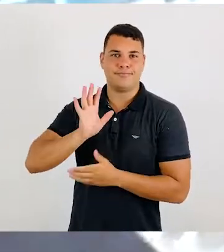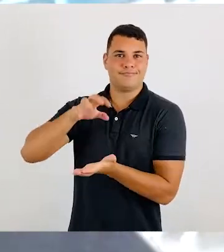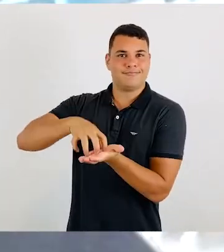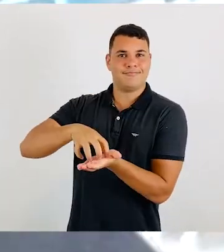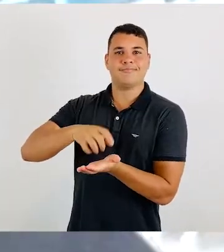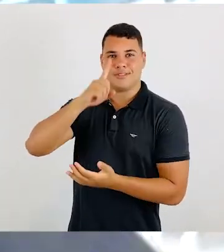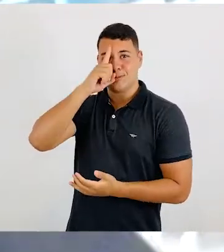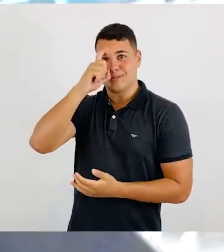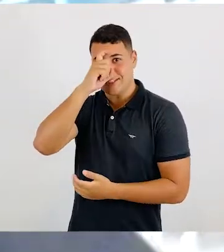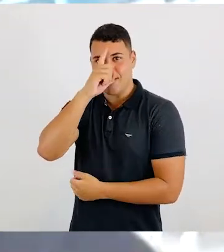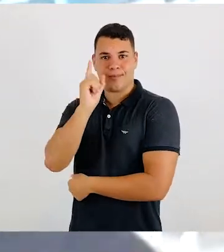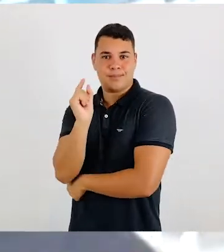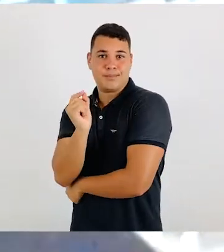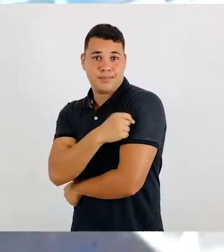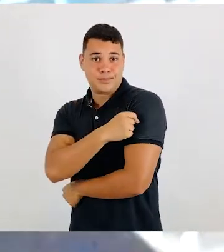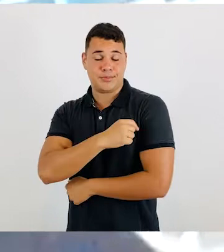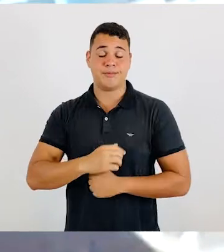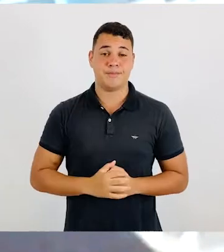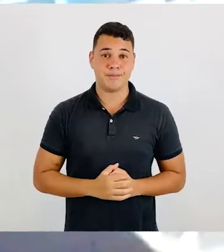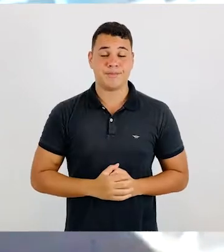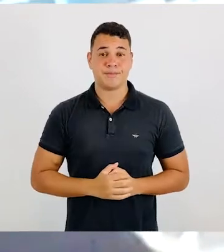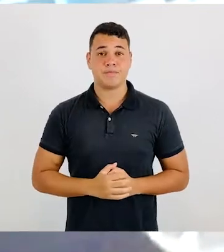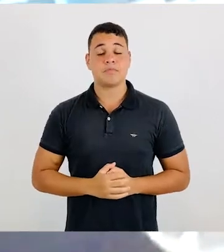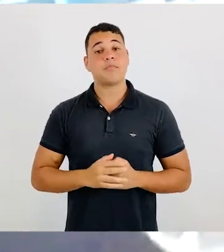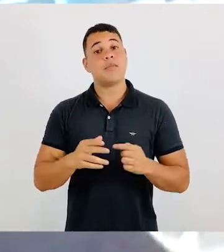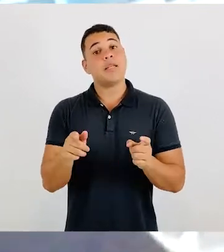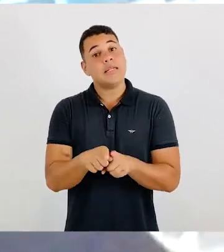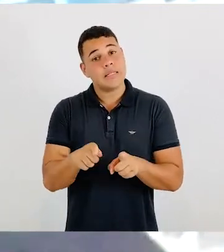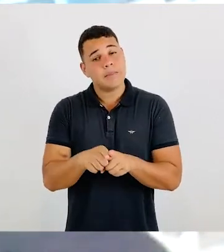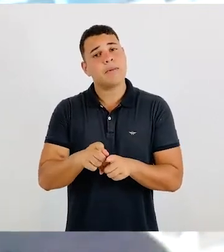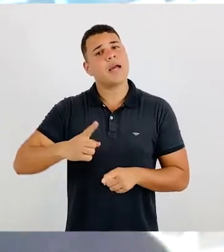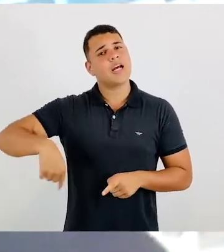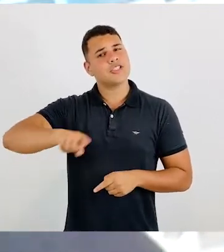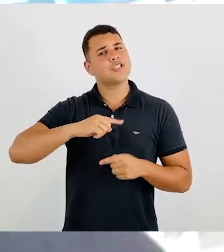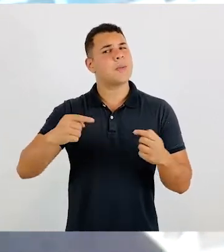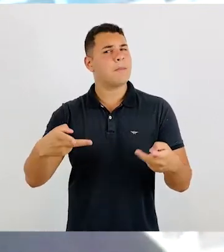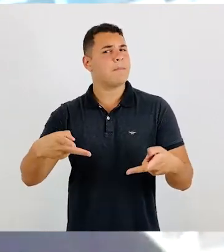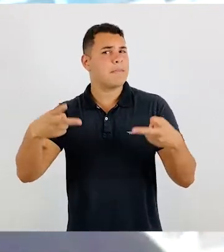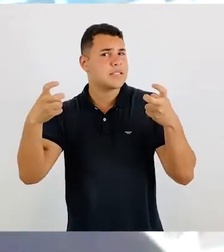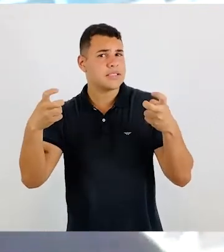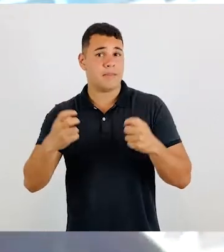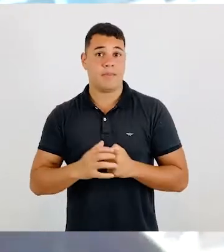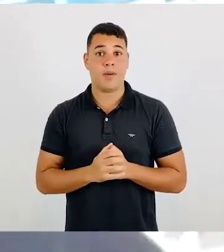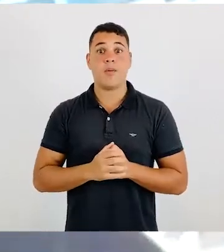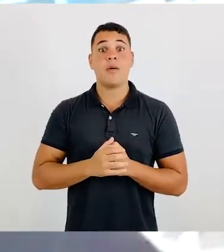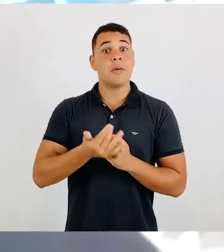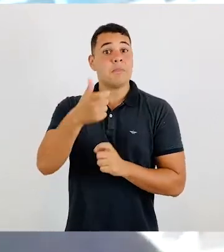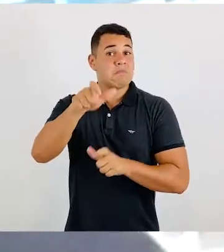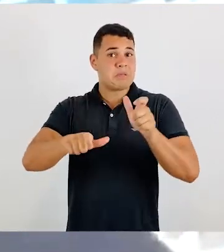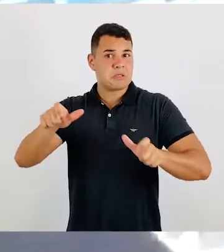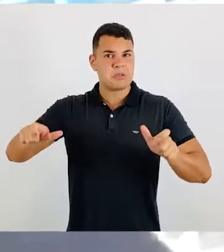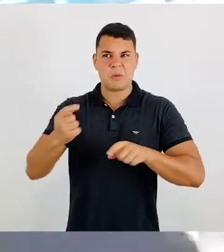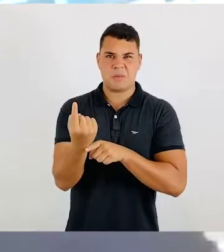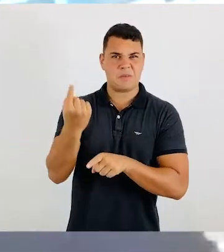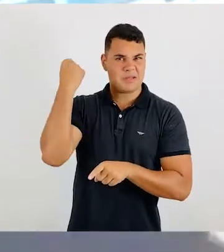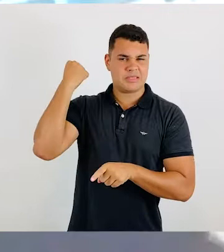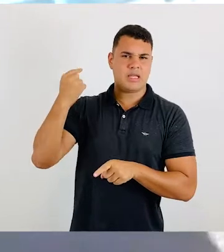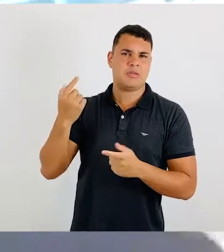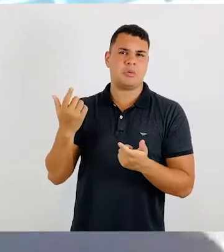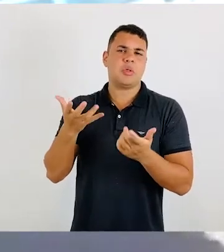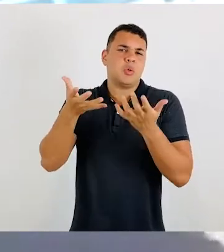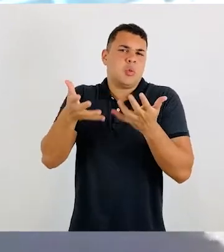Então, a gente espera que tenha um aumento aí bastante expressivo e a gente também tem visto pessoas que não estavam se